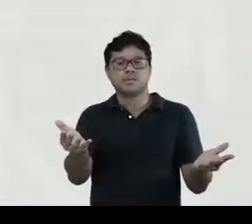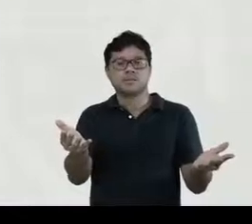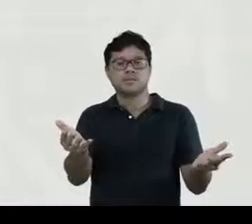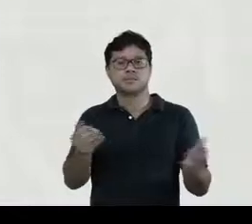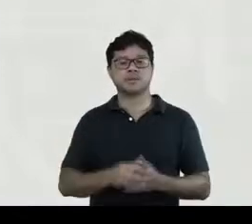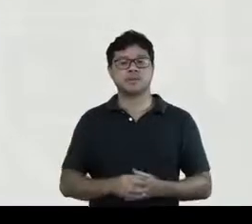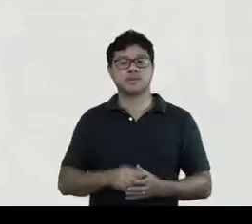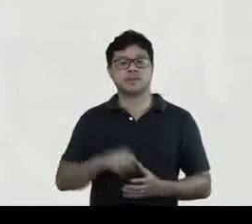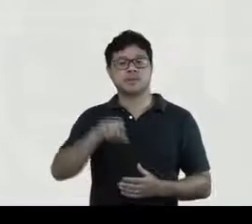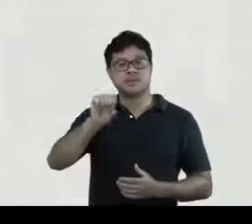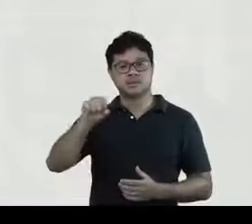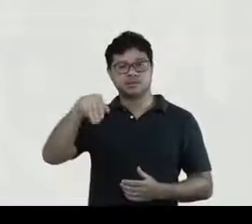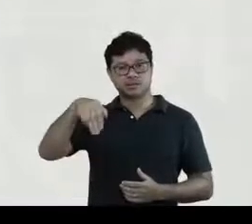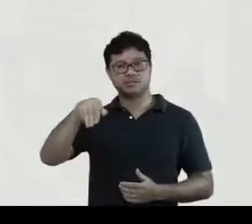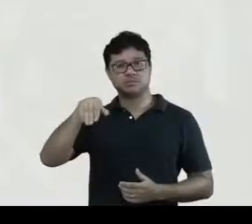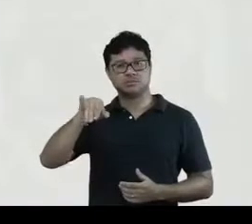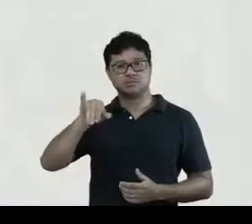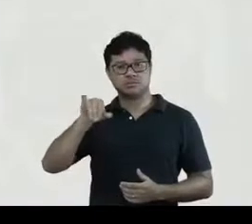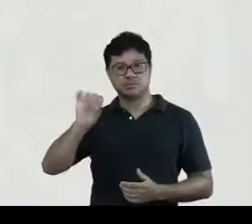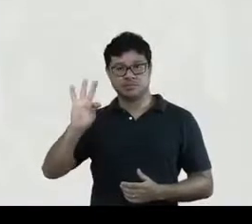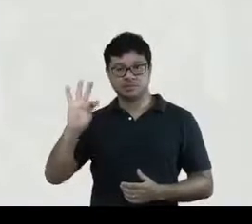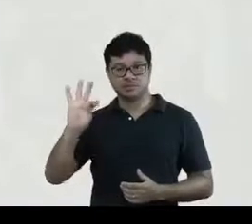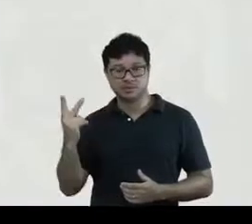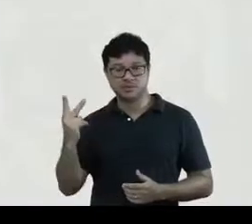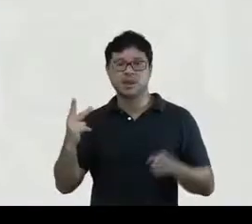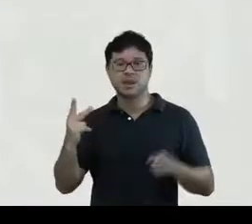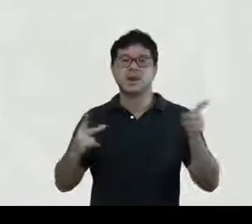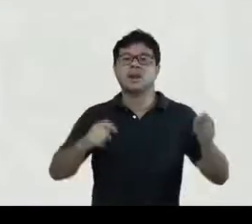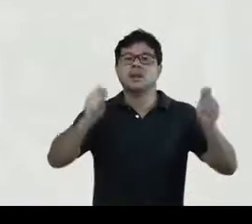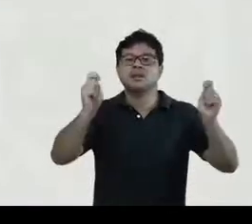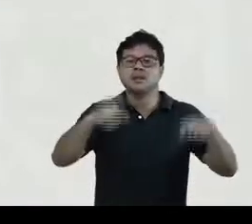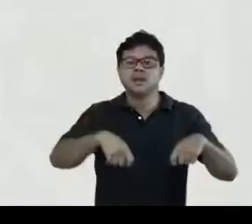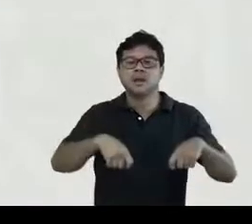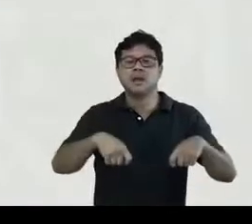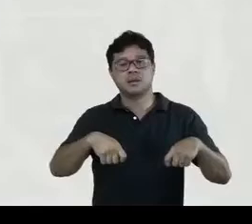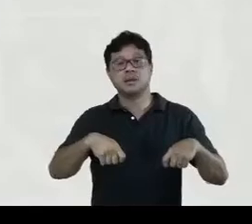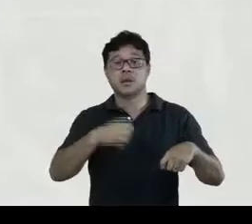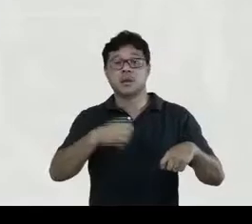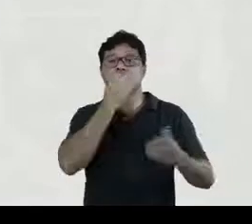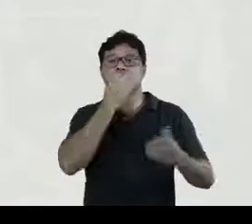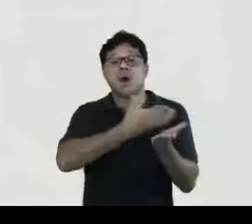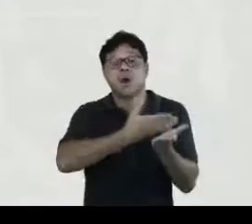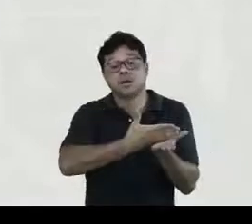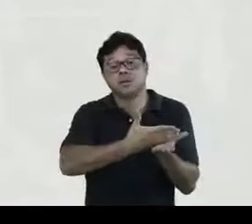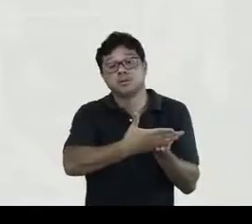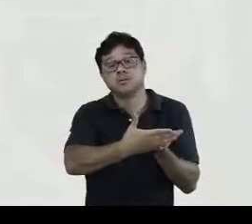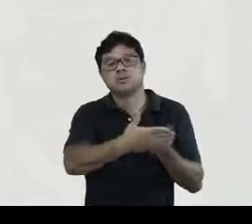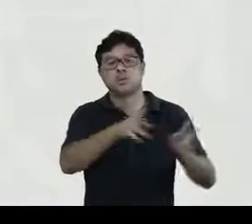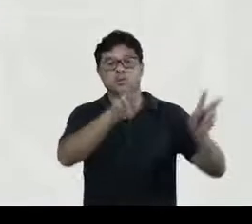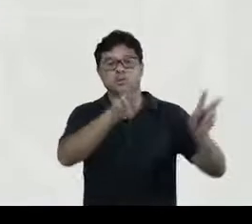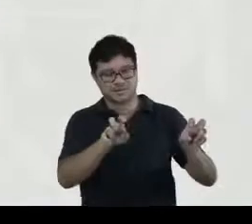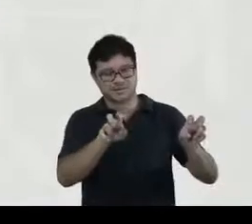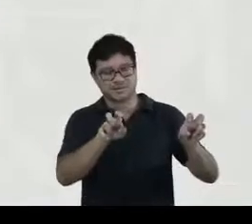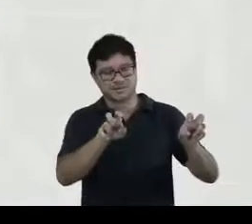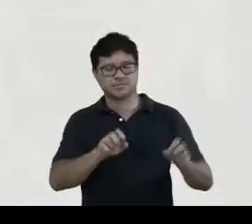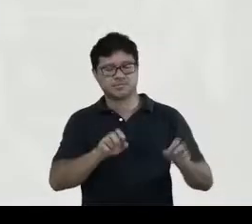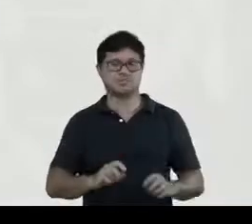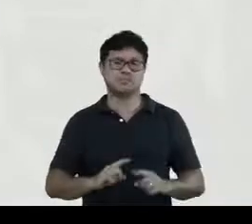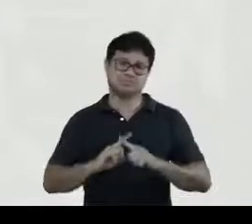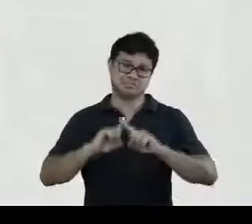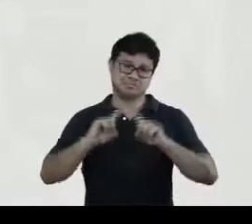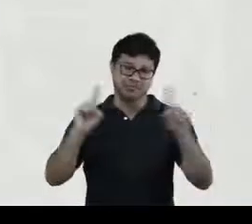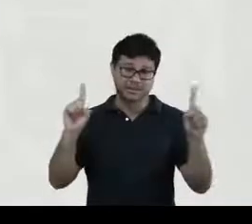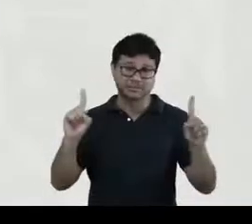Vielen Einstieg in das Thema bietet aber es bleibt so nichts